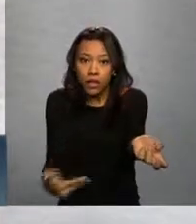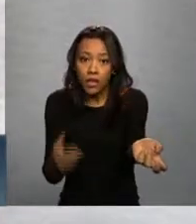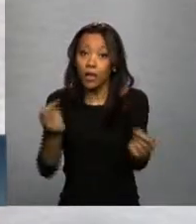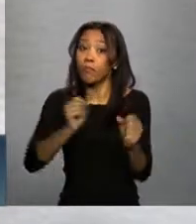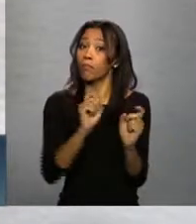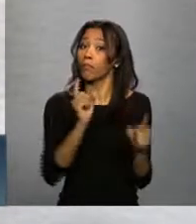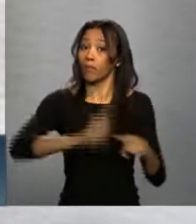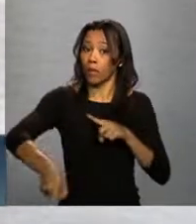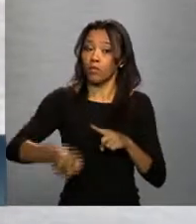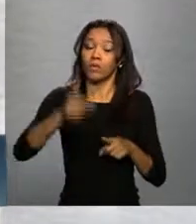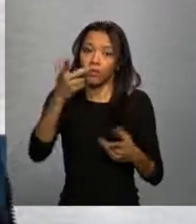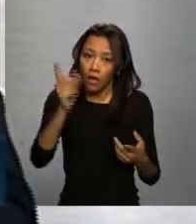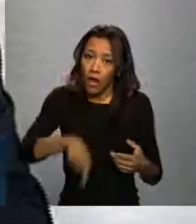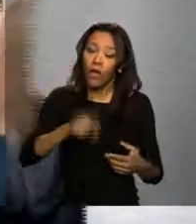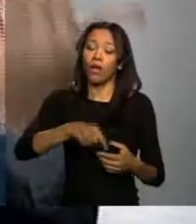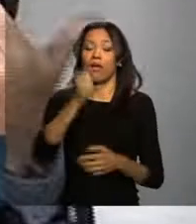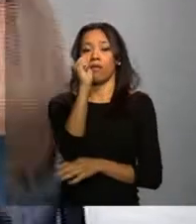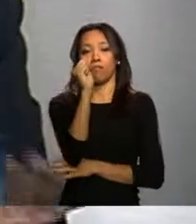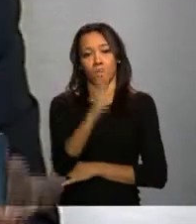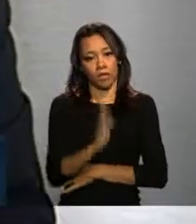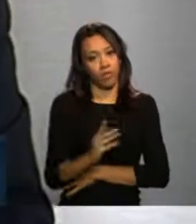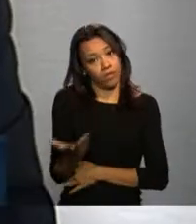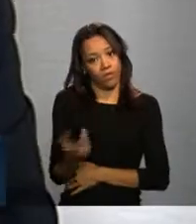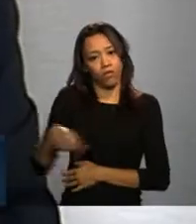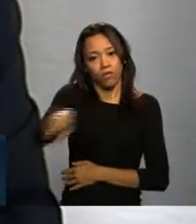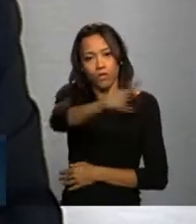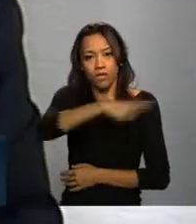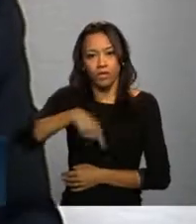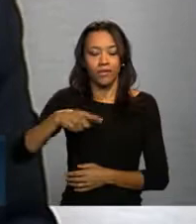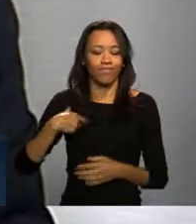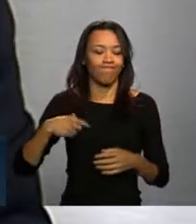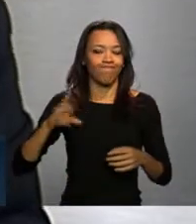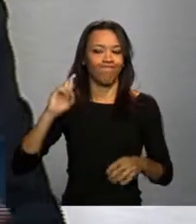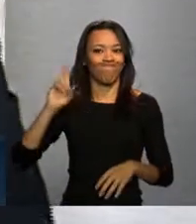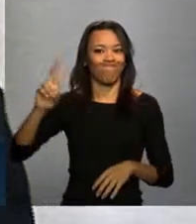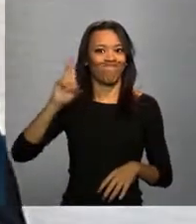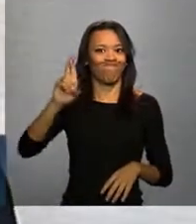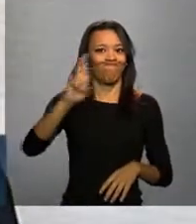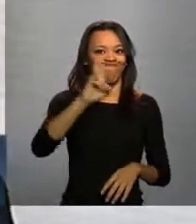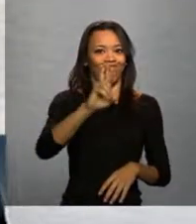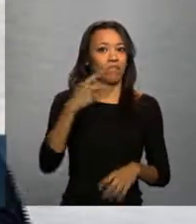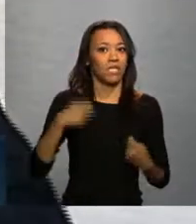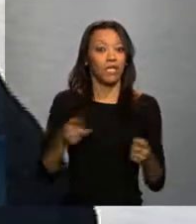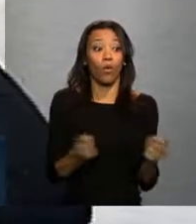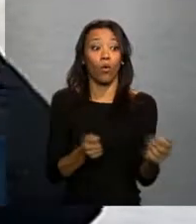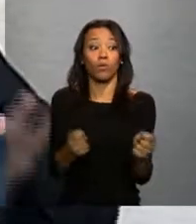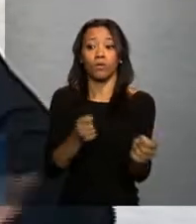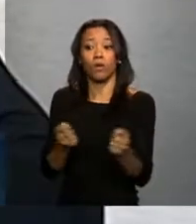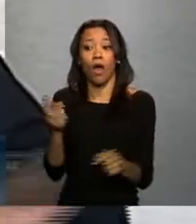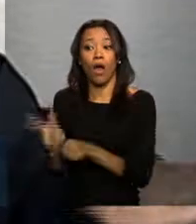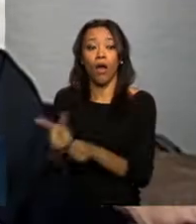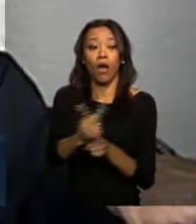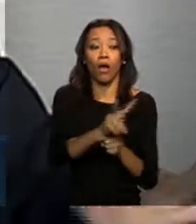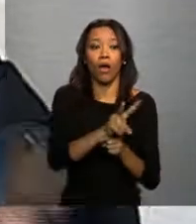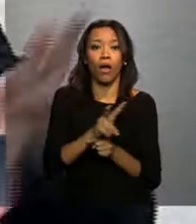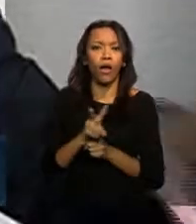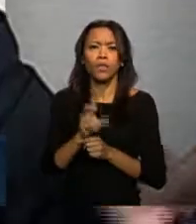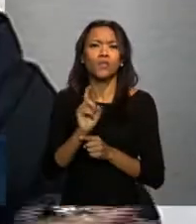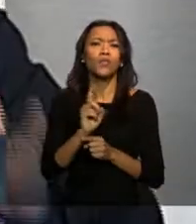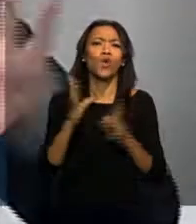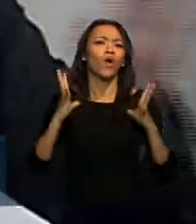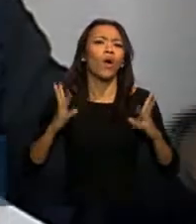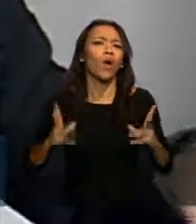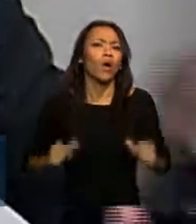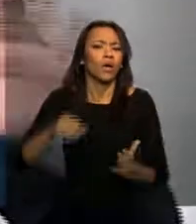brasileiro, e aí vocês têm um papel decisivo, que tem que fazer a regulação, eu não estou me refirindo na regulação só sanitária, não, que é a